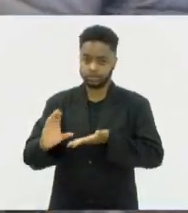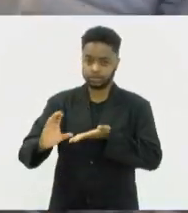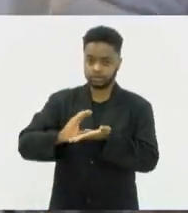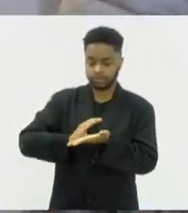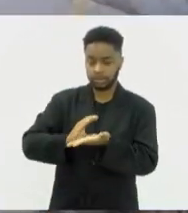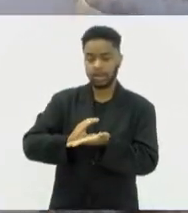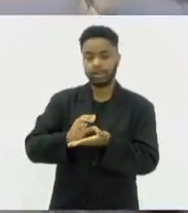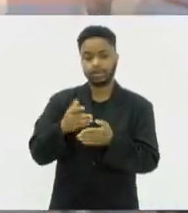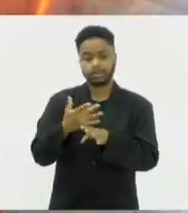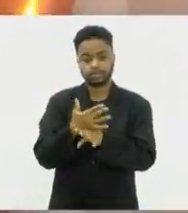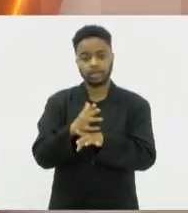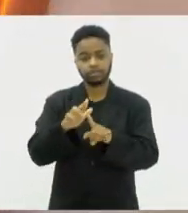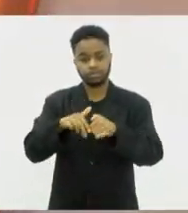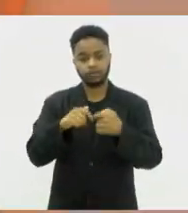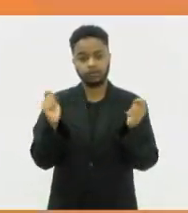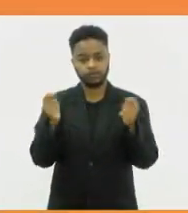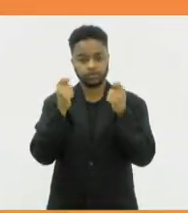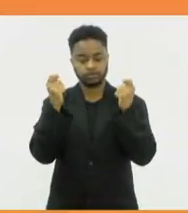festival.